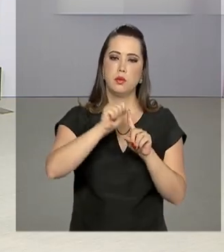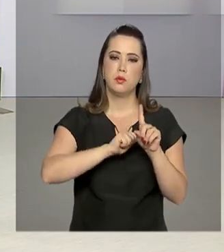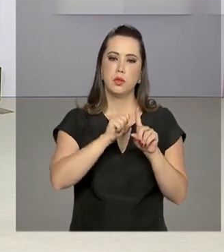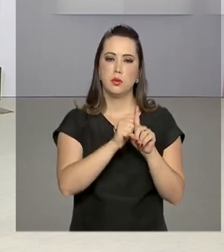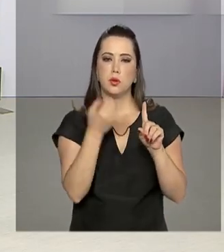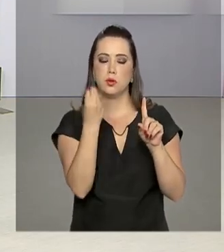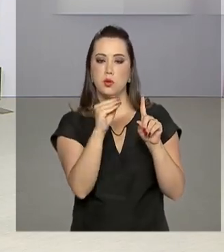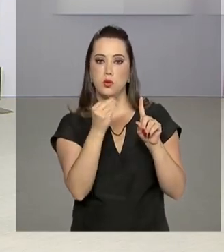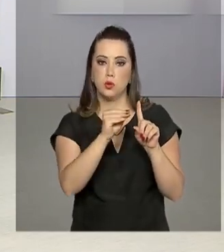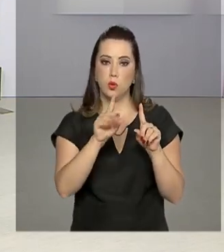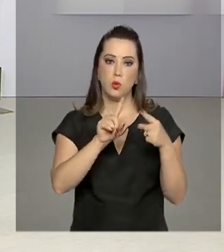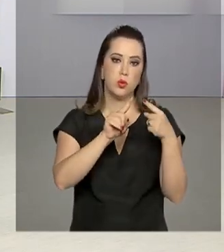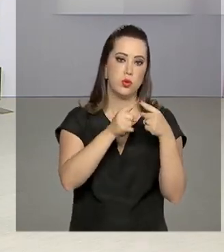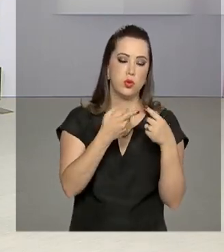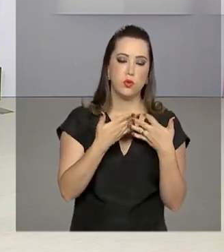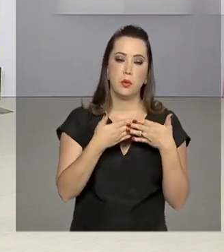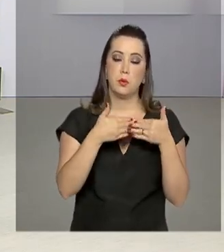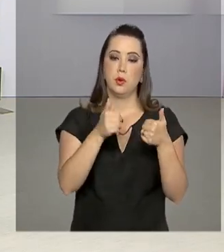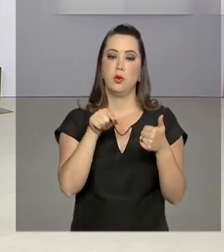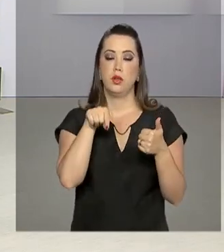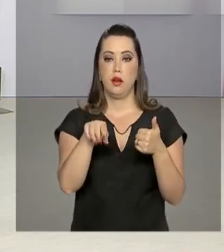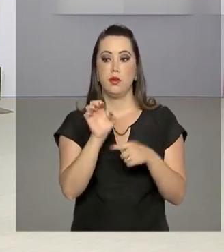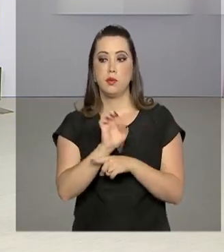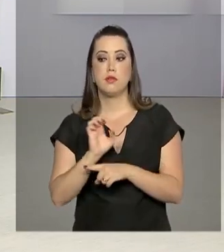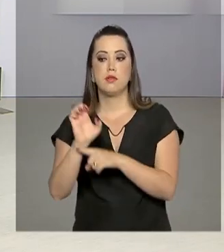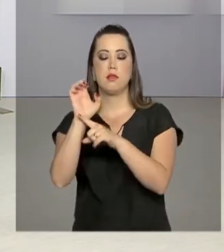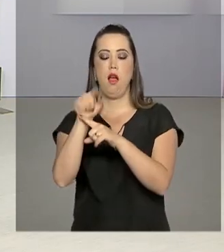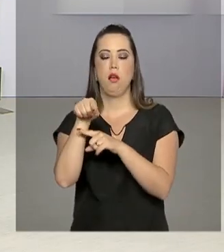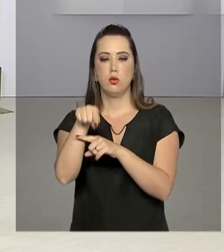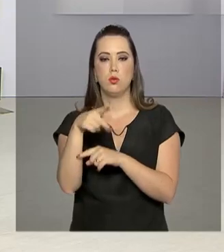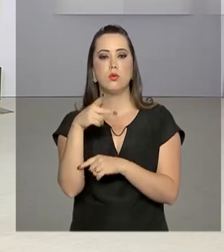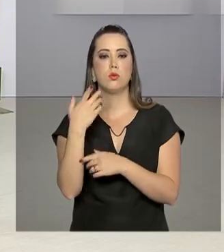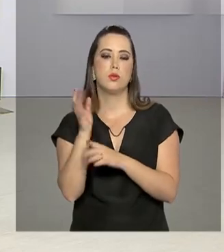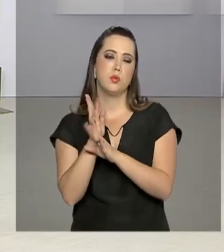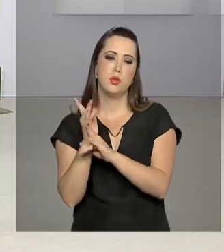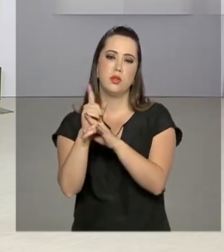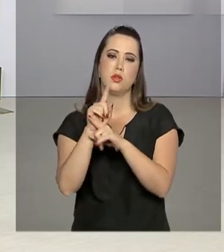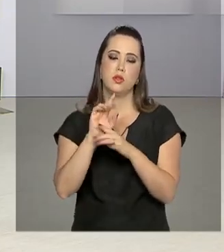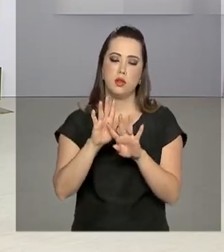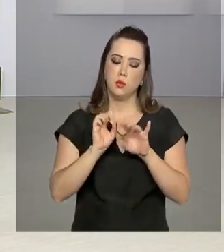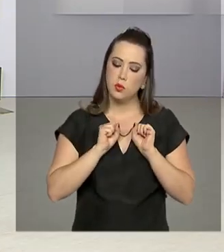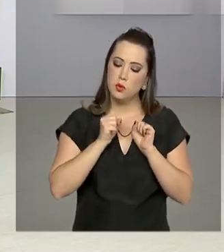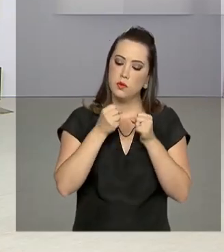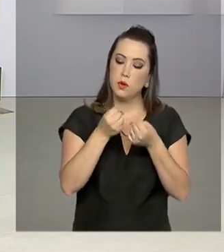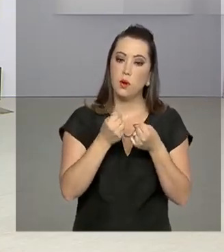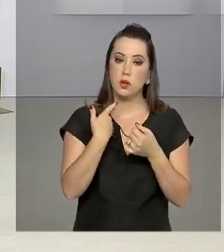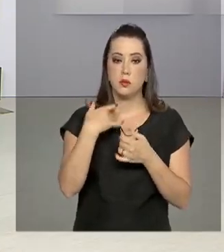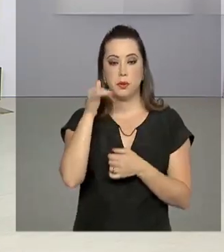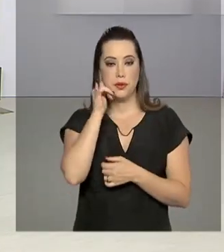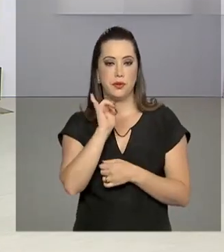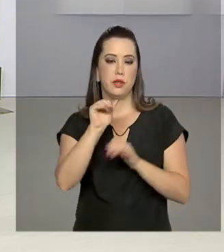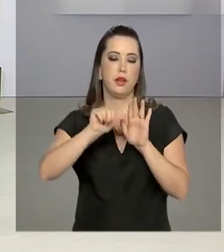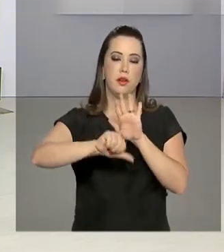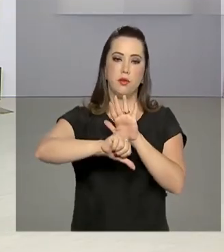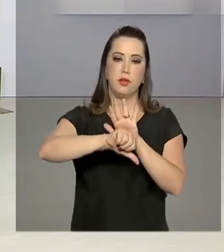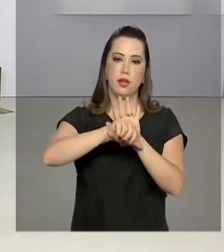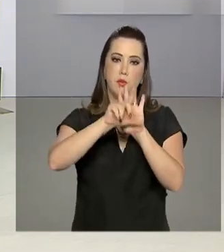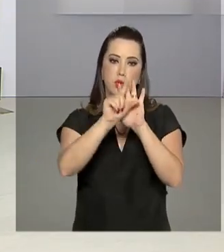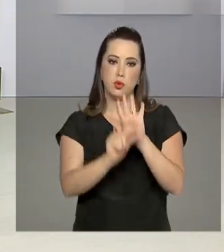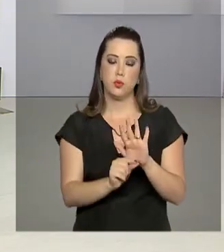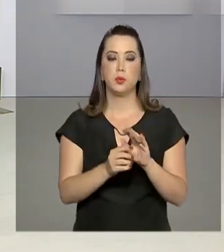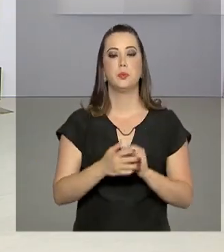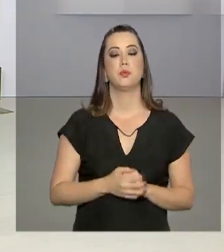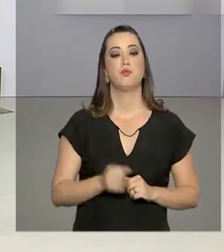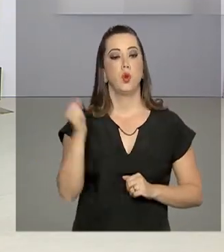é auxiliar estados e municípios na definição de políticas públicas de enfrentamento à criminalidade. E o Brasil segue registrando queda